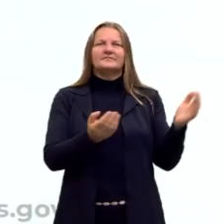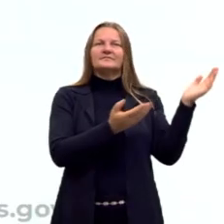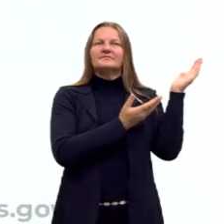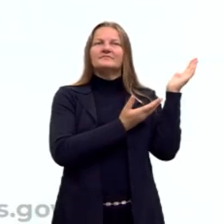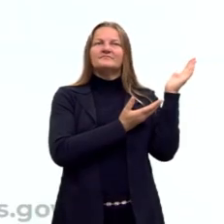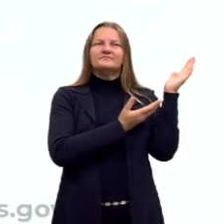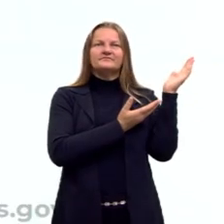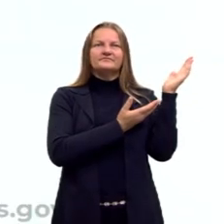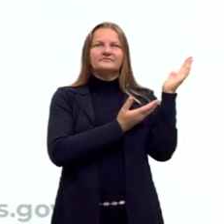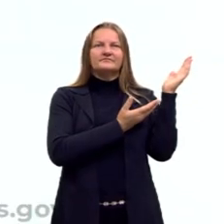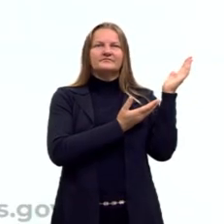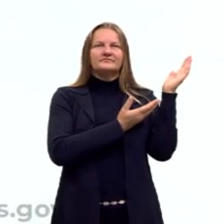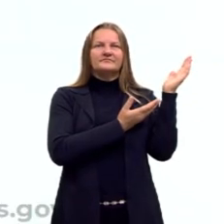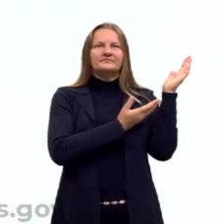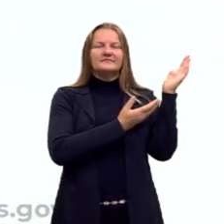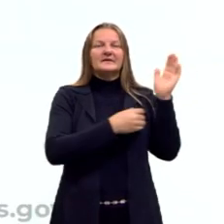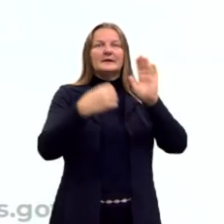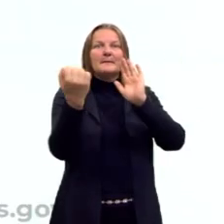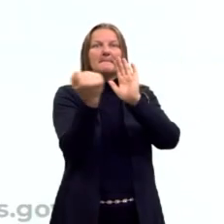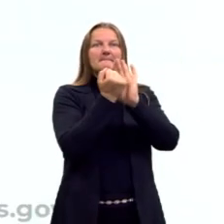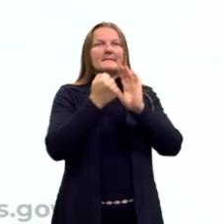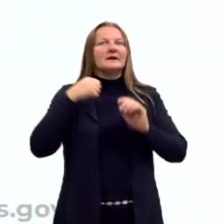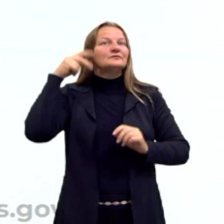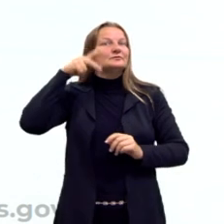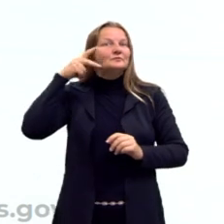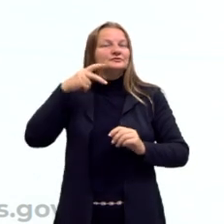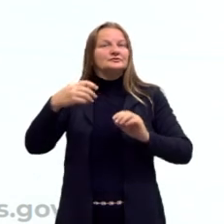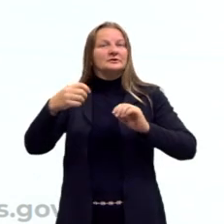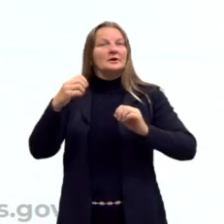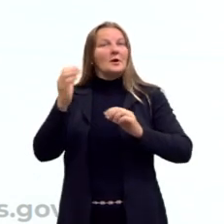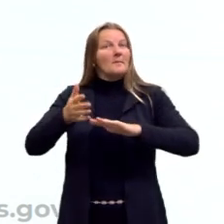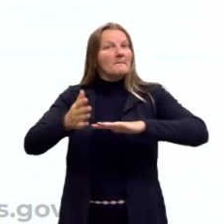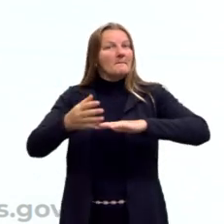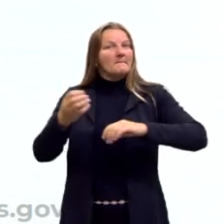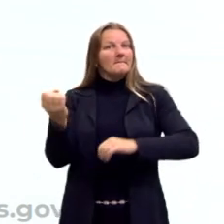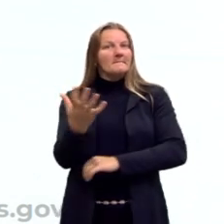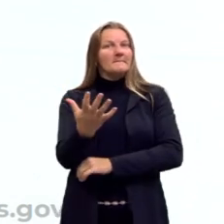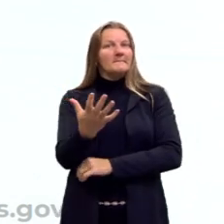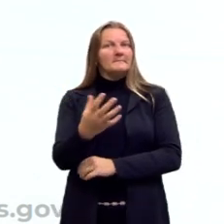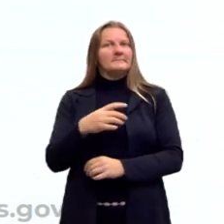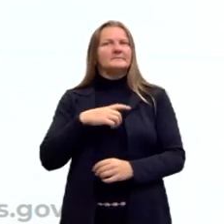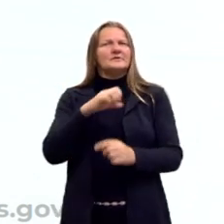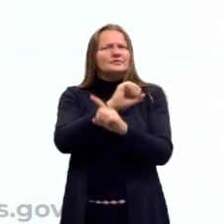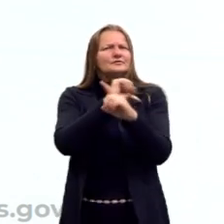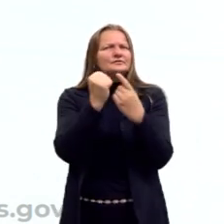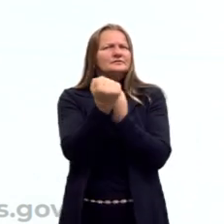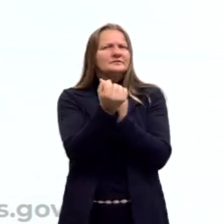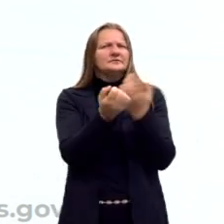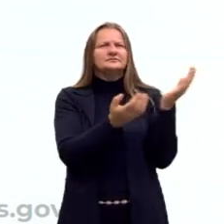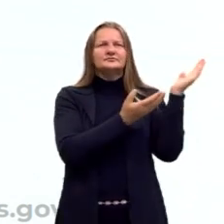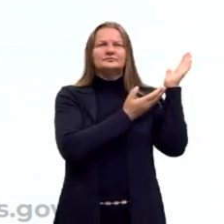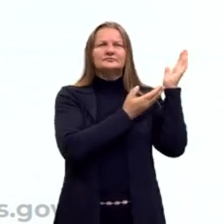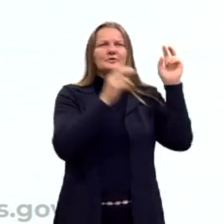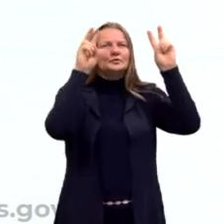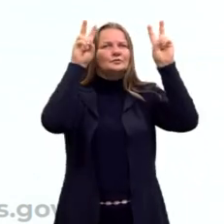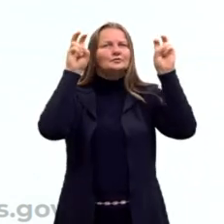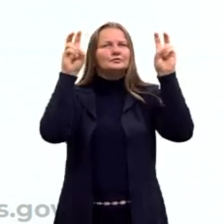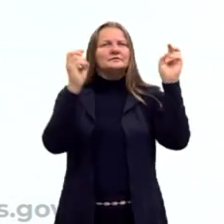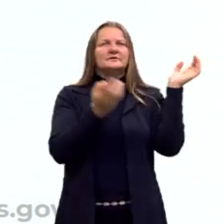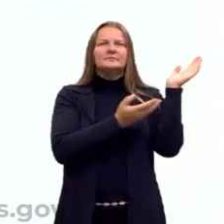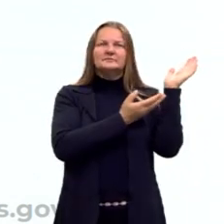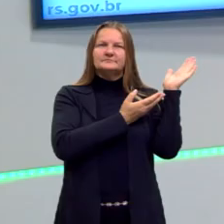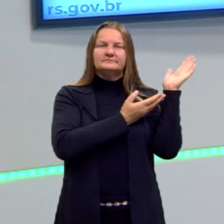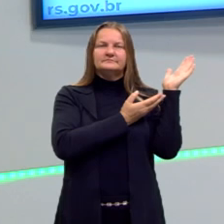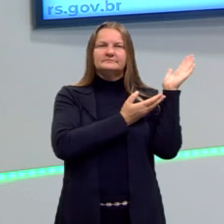lá então, impactos da política na modernidade. Eu talvez tenha insistido nesse tema, sim, mas vamos